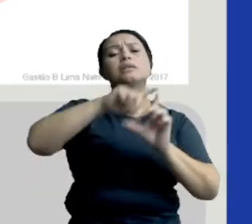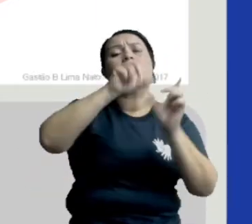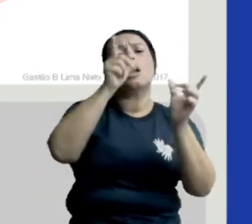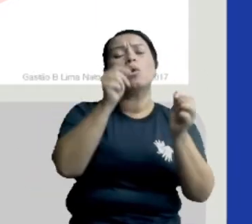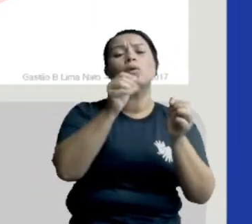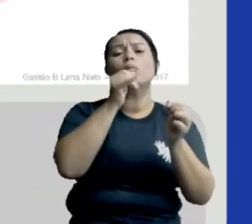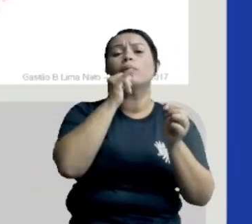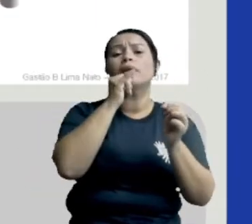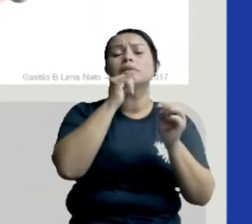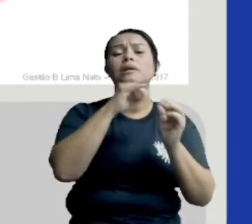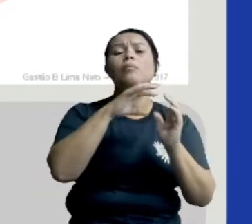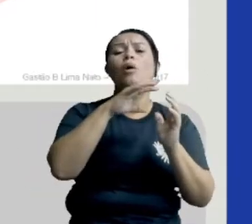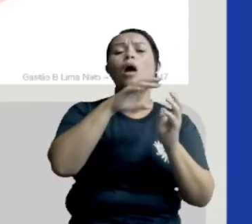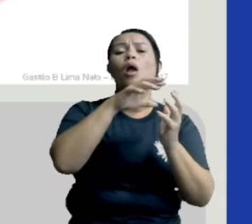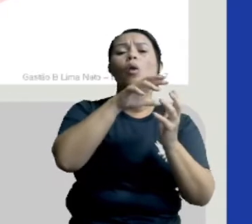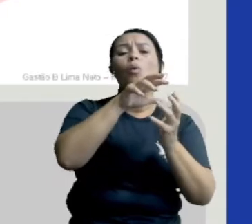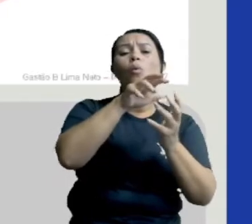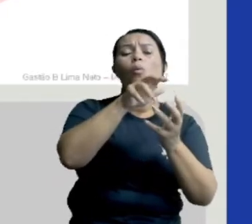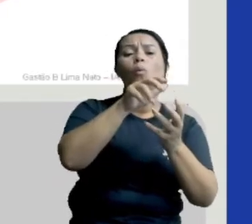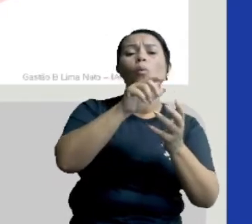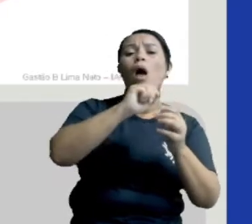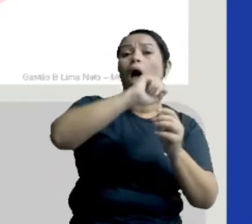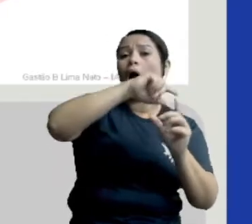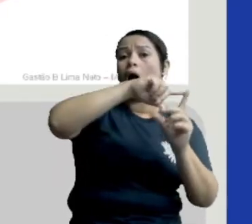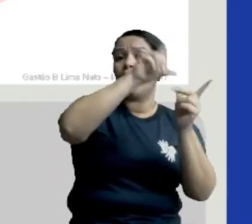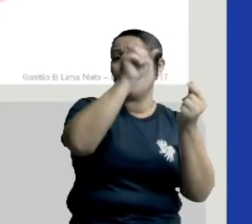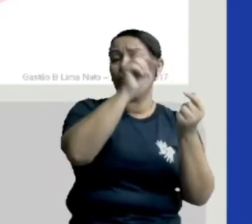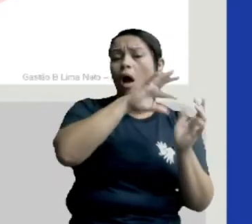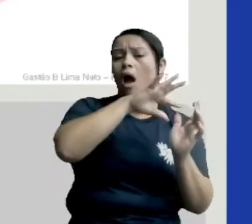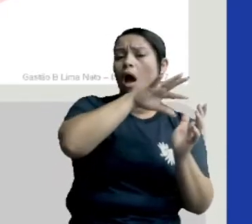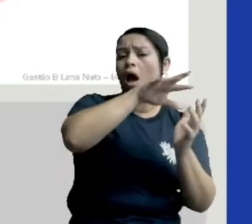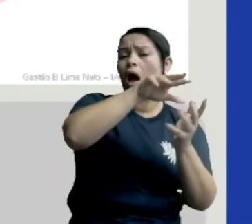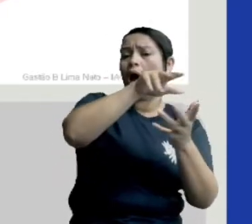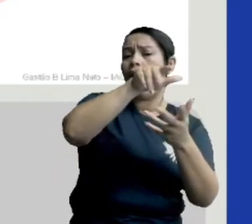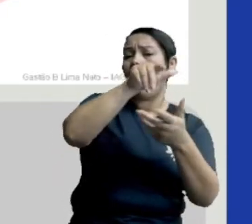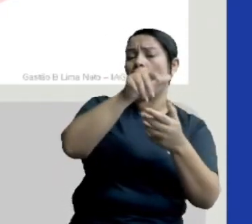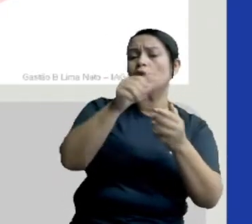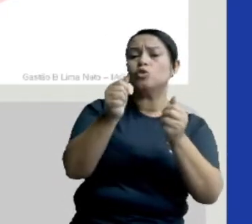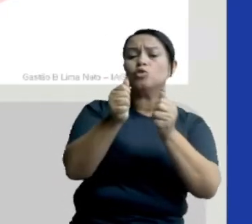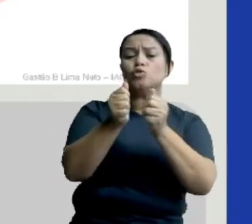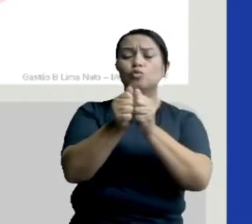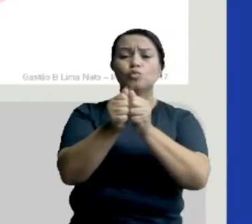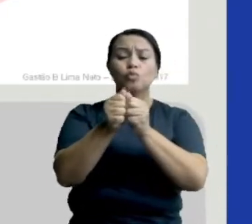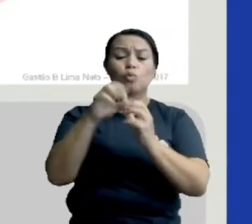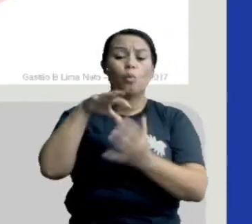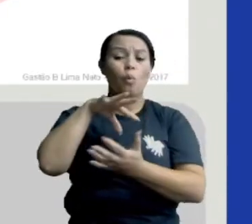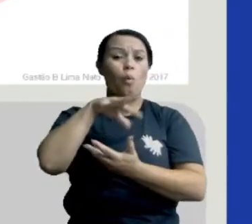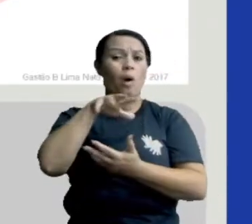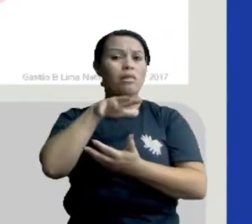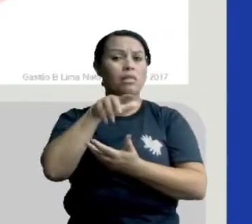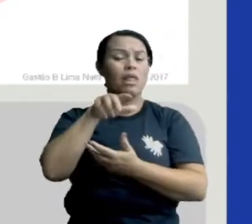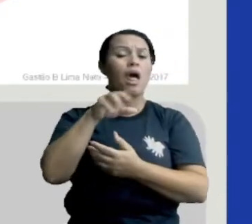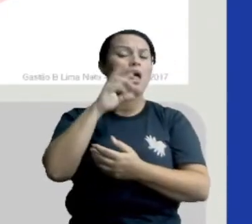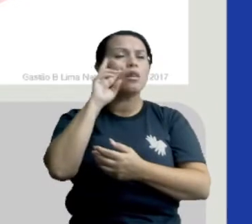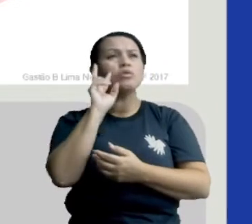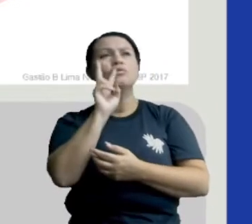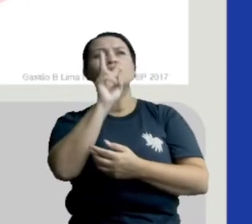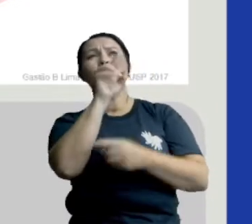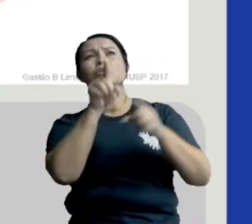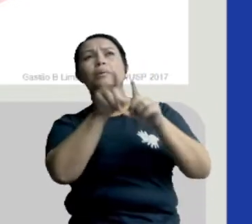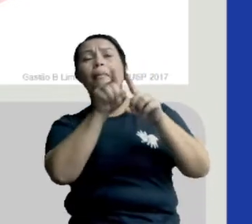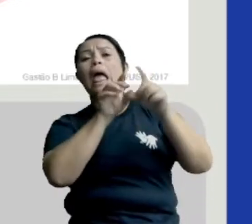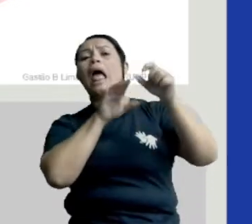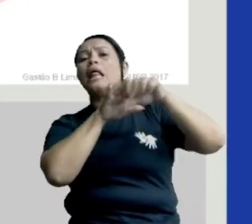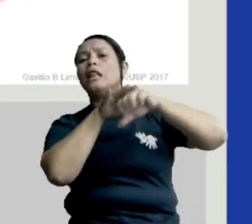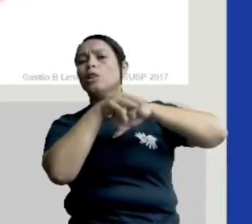desloca em sua órbita ao redor da Terra, ela é vista da superfície do nosso planeta, tanto à